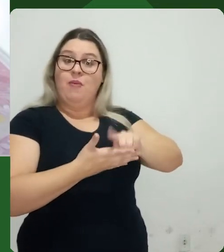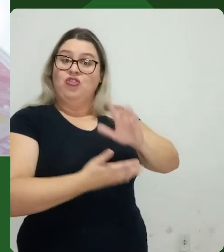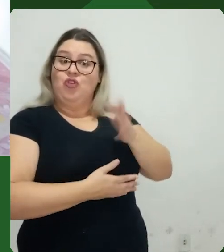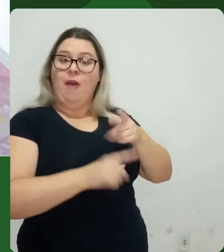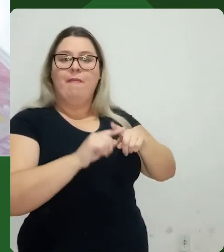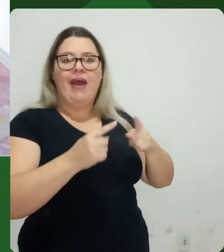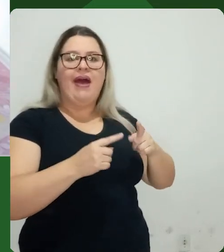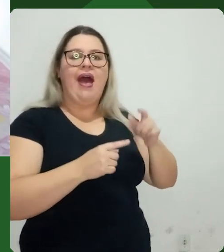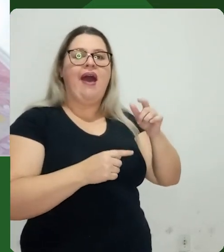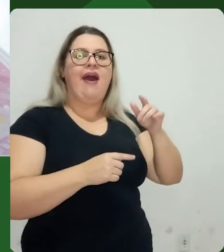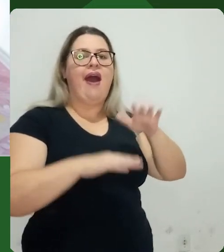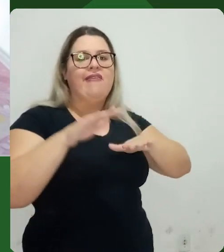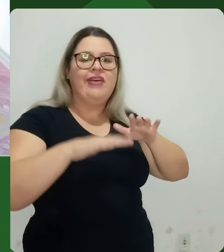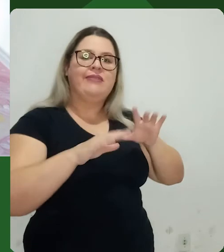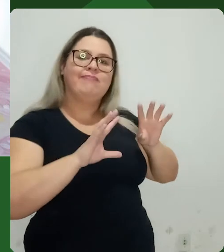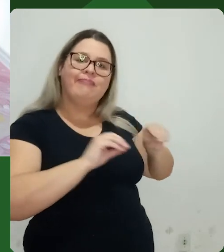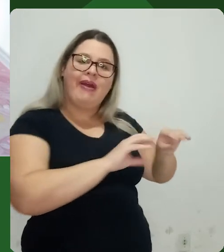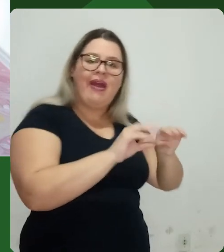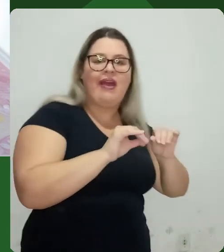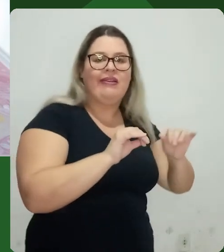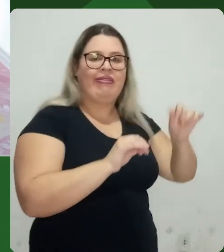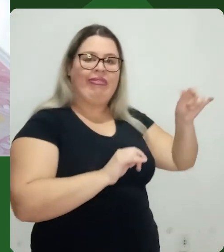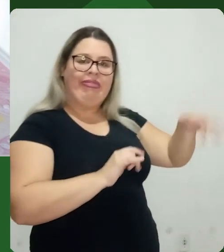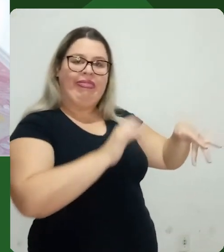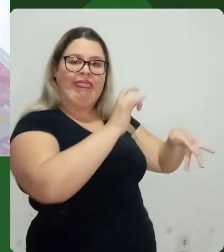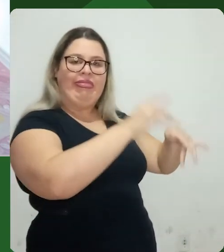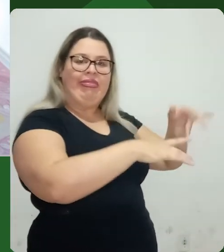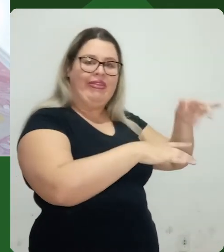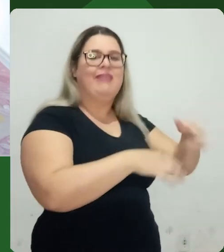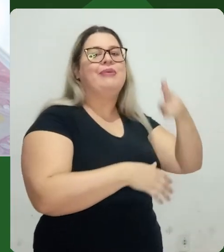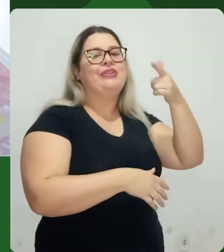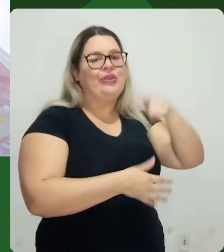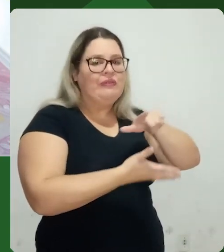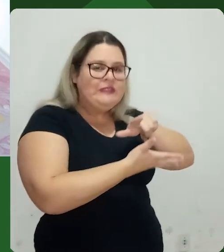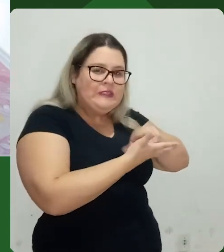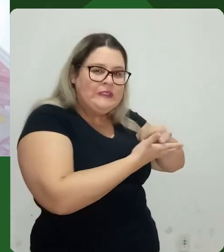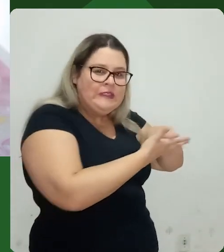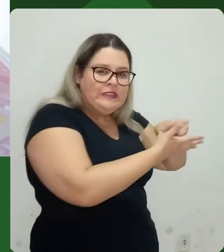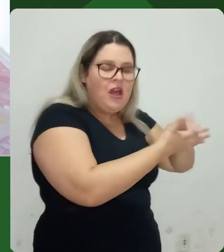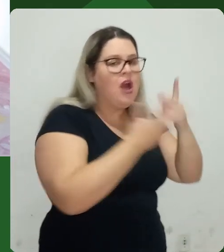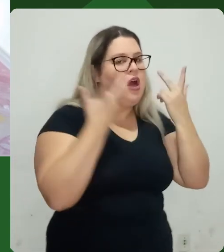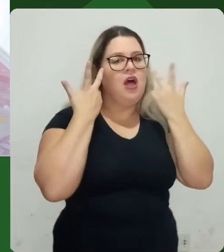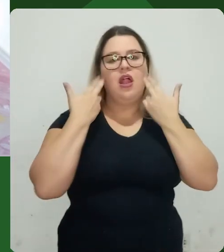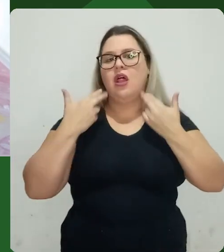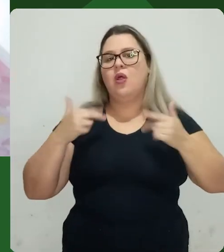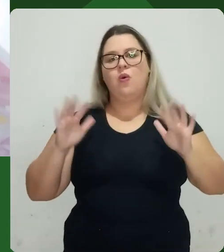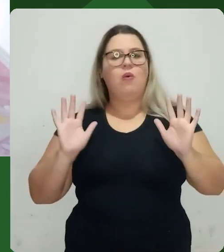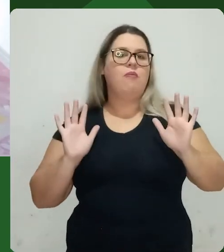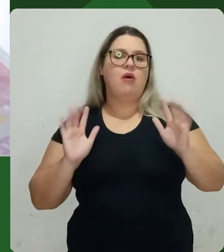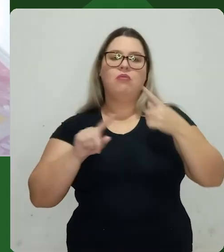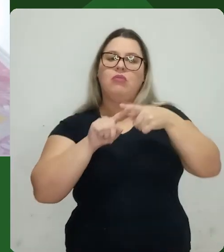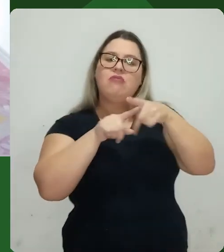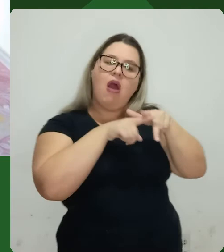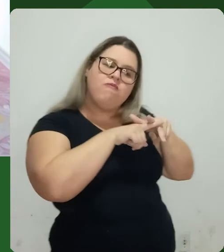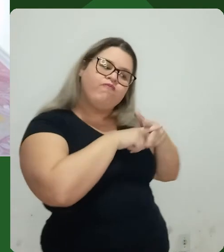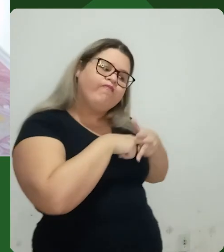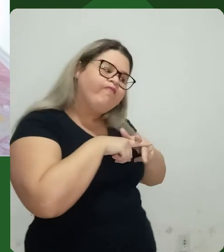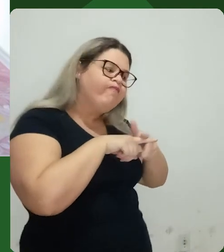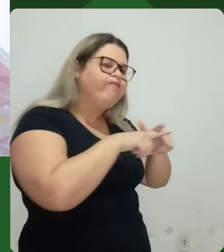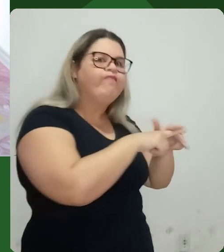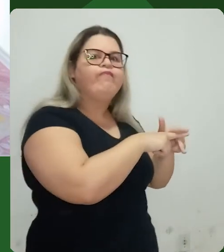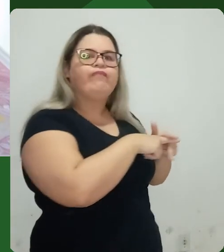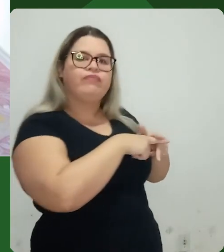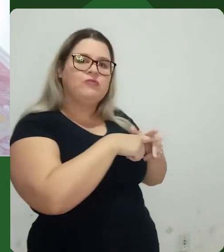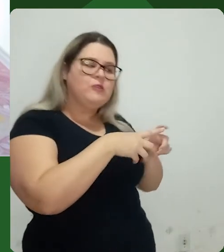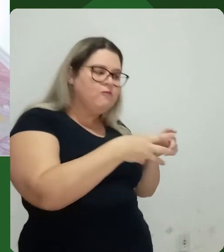acontece de surgir alguma coisa no meio da sua fotografia, do seu set, do seu ensaio e você acaba tendo que arrumar novamente. Isso é bem